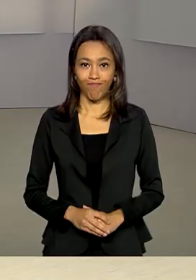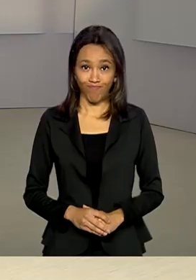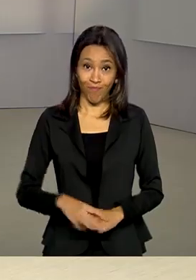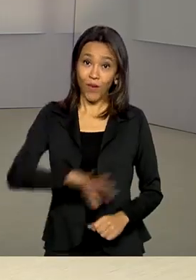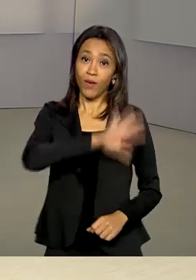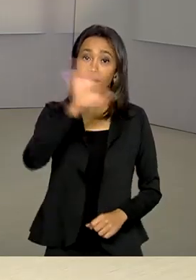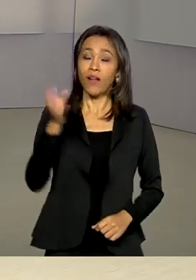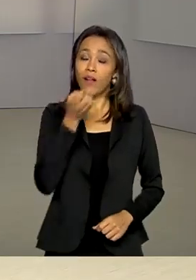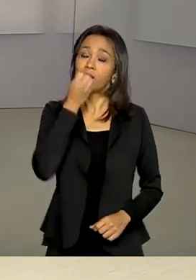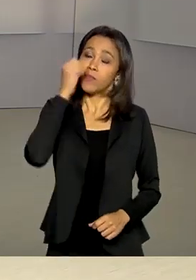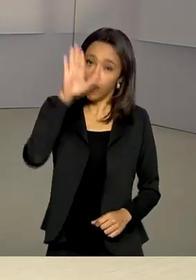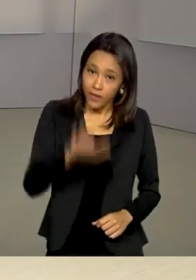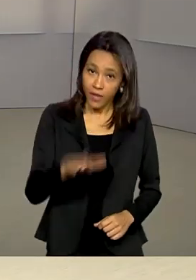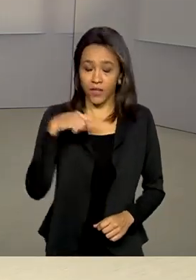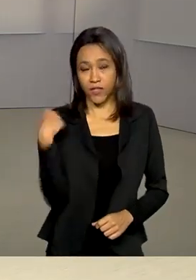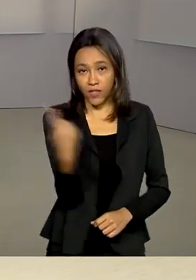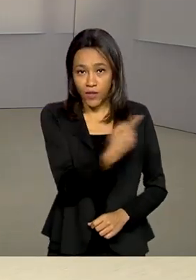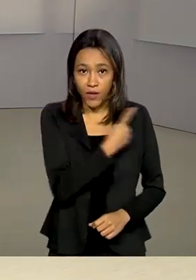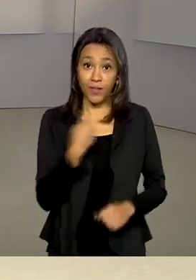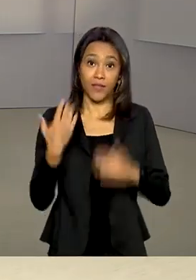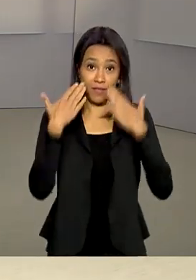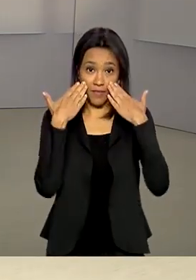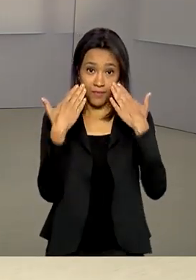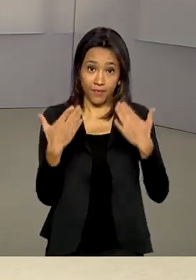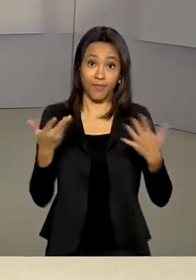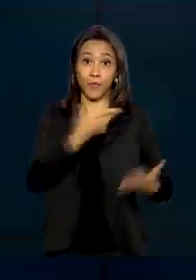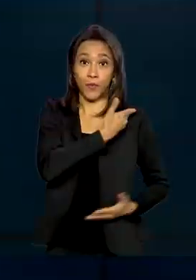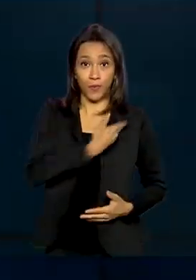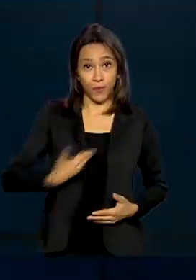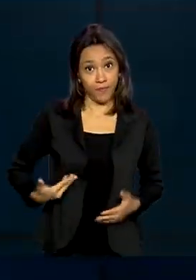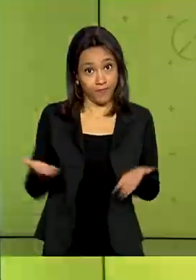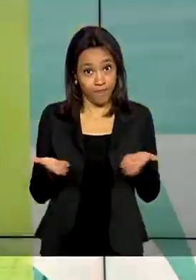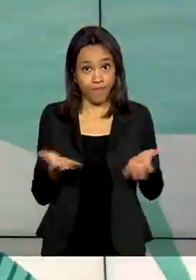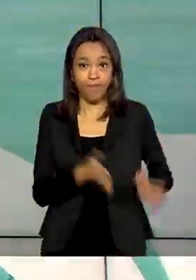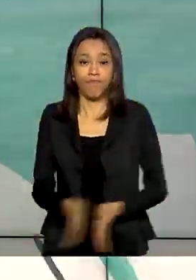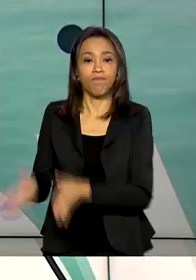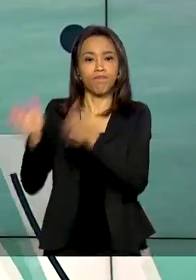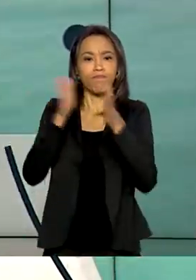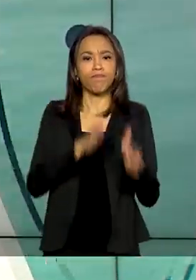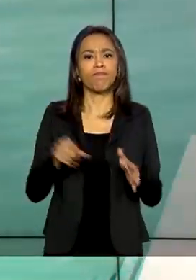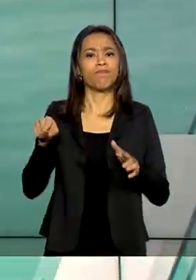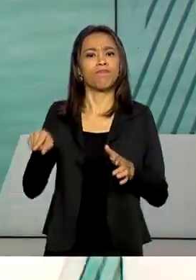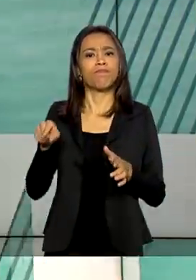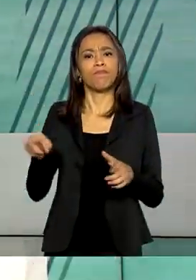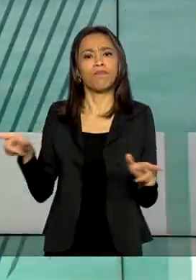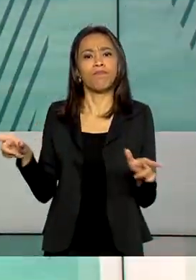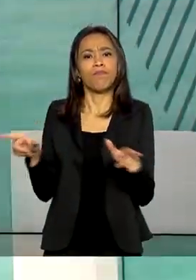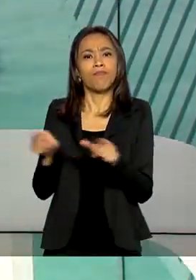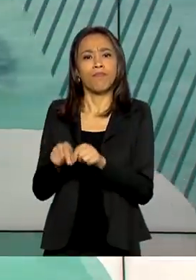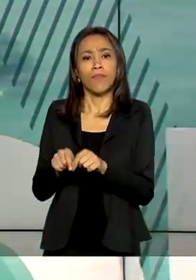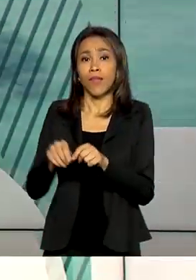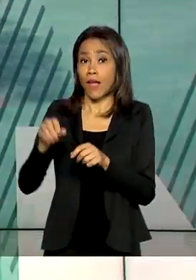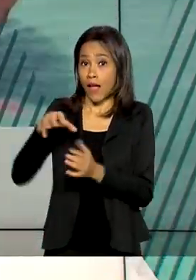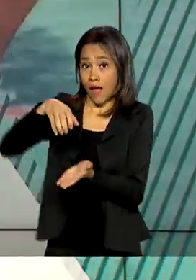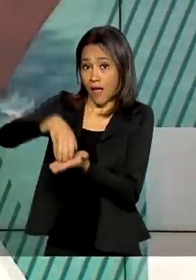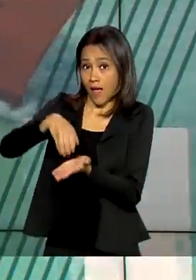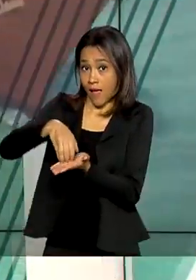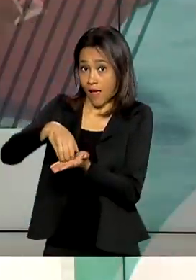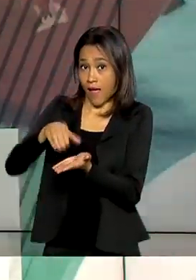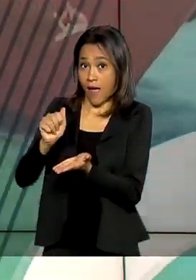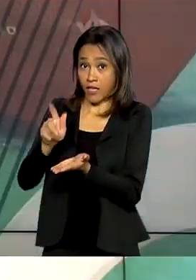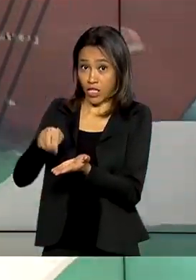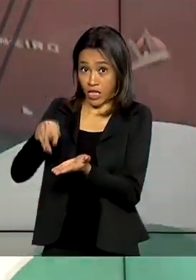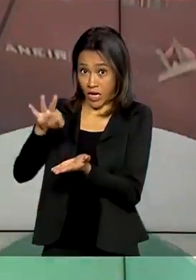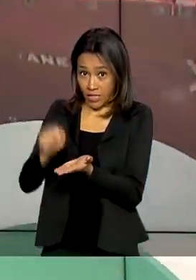Olá, boa tarde. Estamos de volta com o Governo Agora. A Agência Nacional de Vigilância Sanitária autorizou hoje